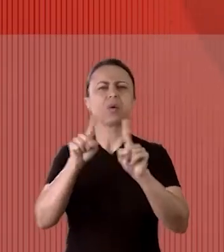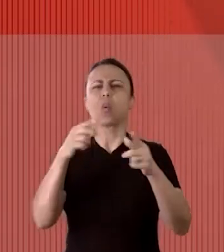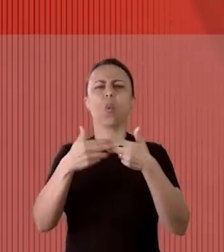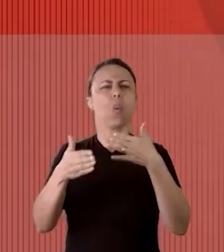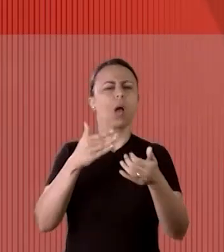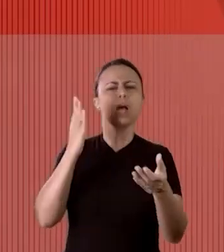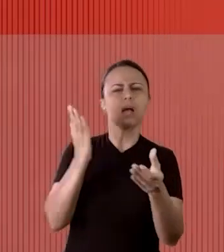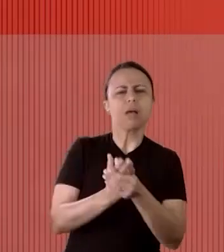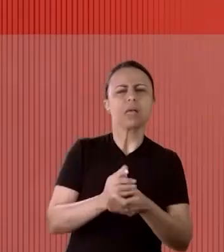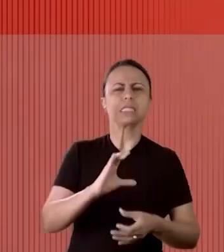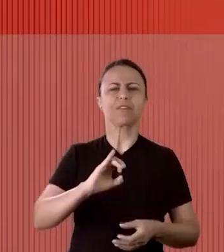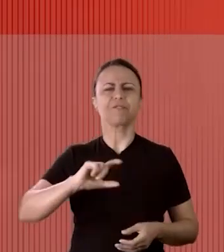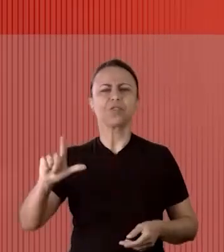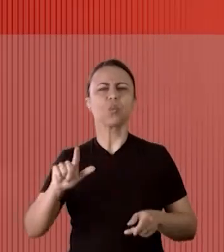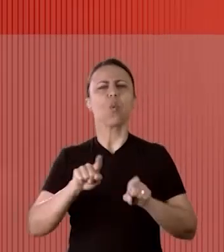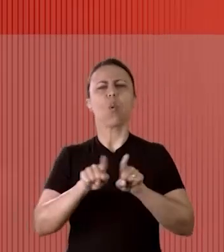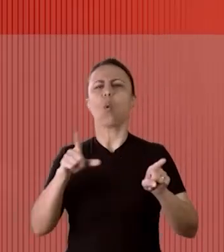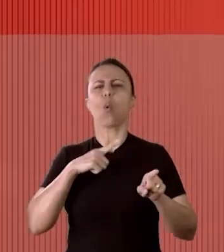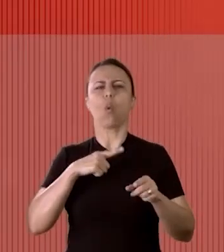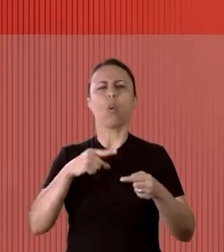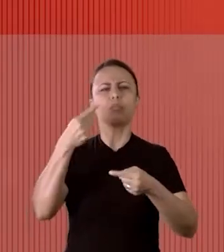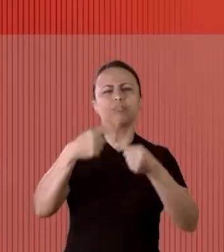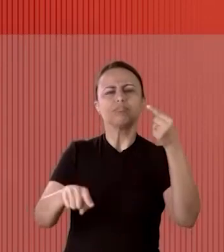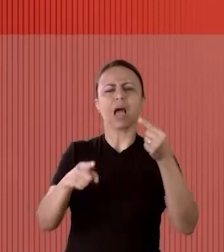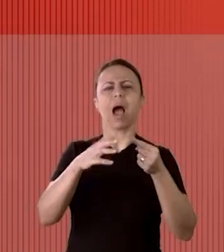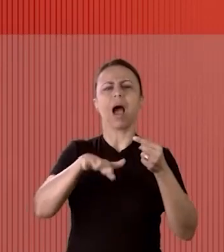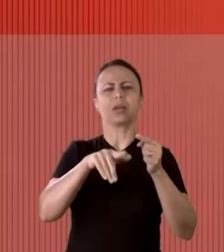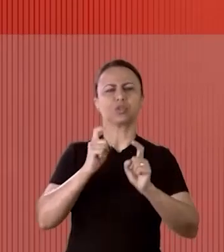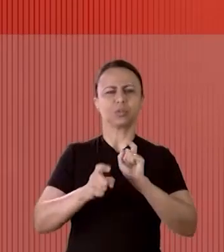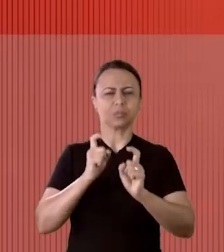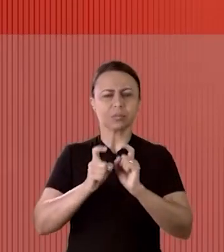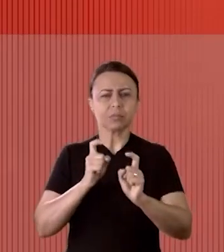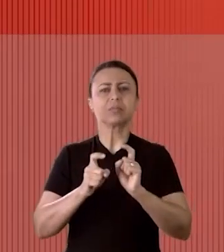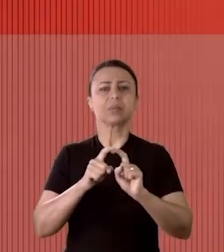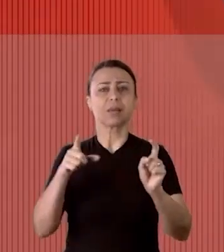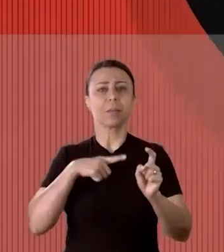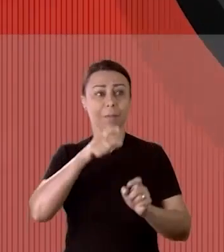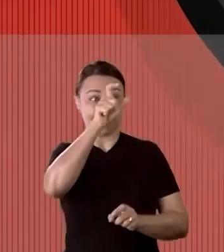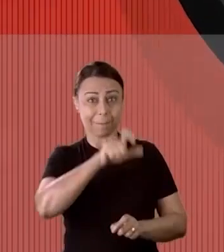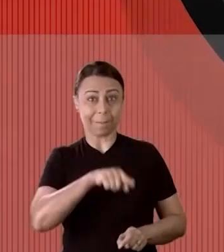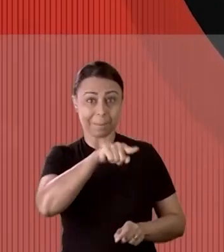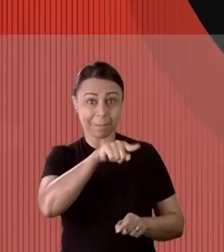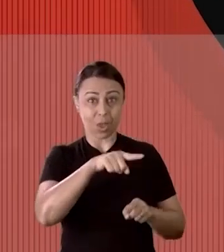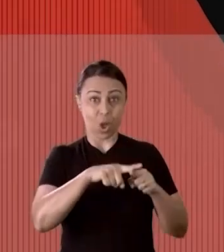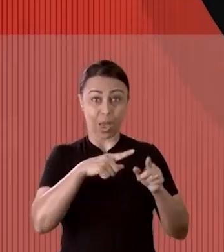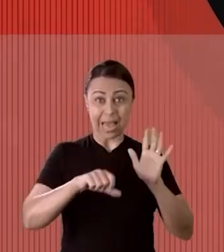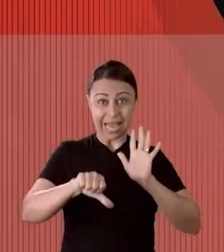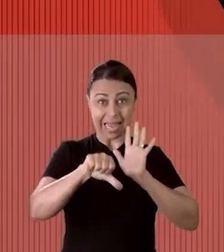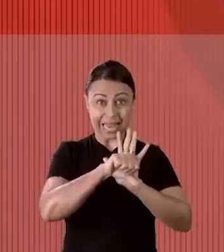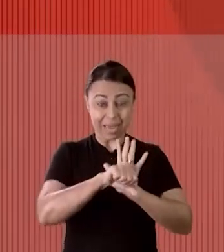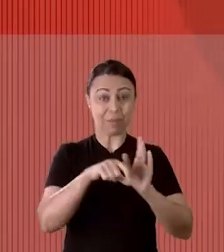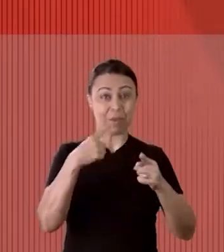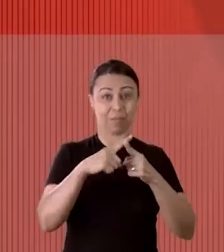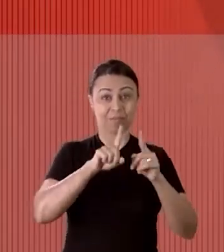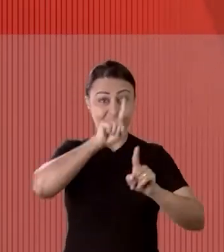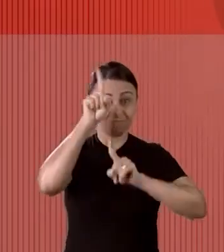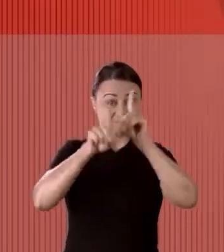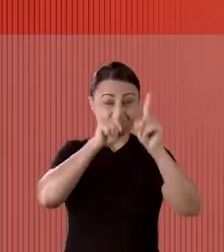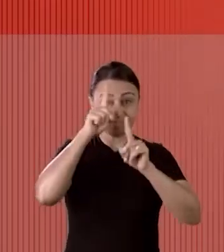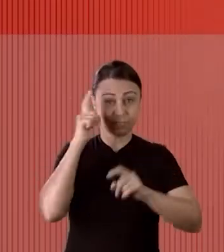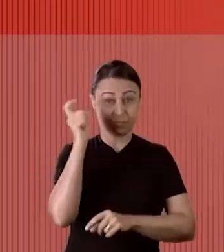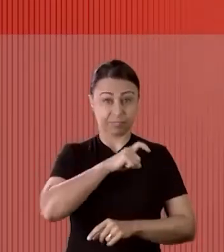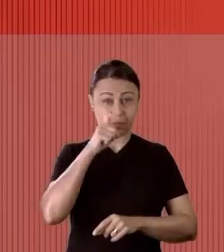inquérito civil ou ação de improbidade administrativa, atribuindo a alguém a prática de crime ou ato infracional com